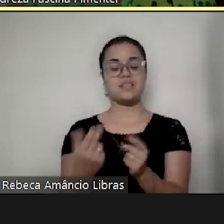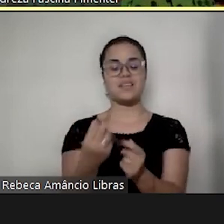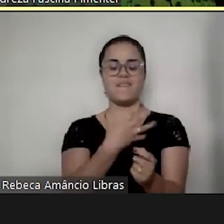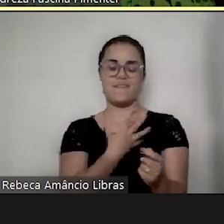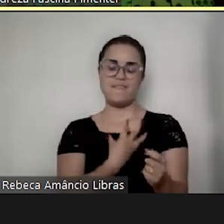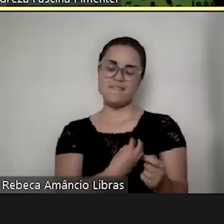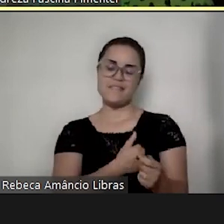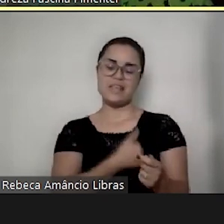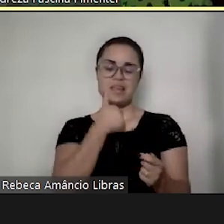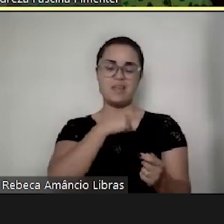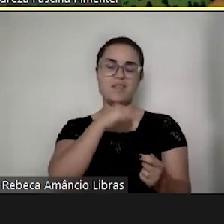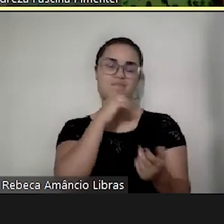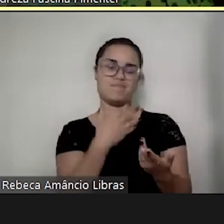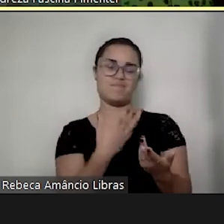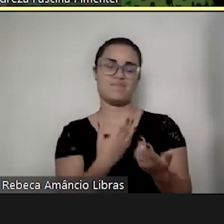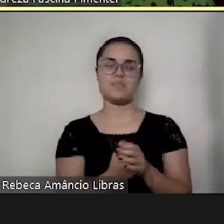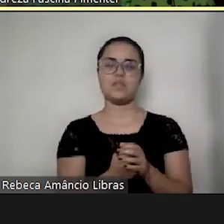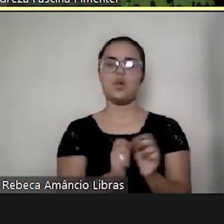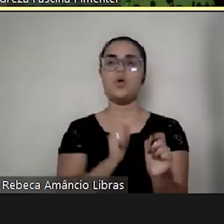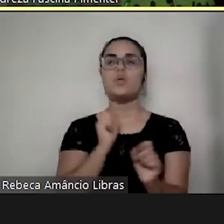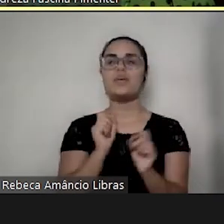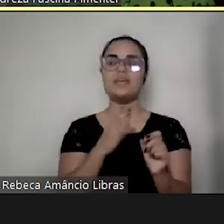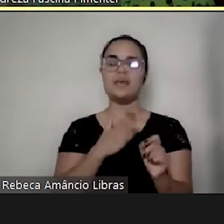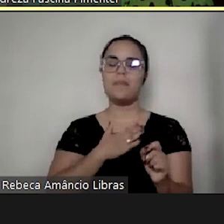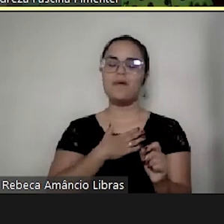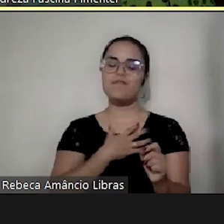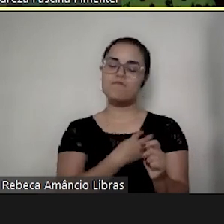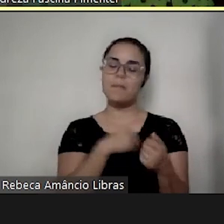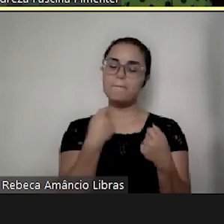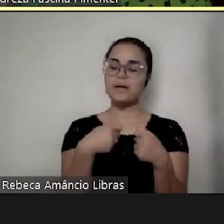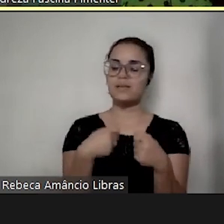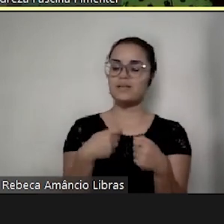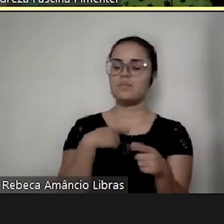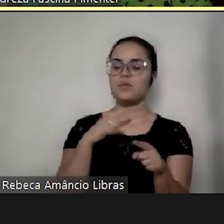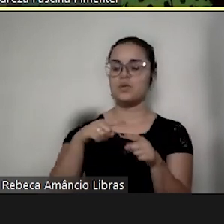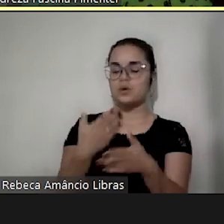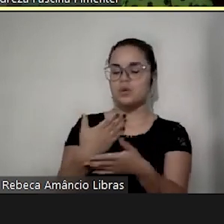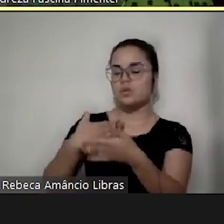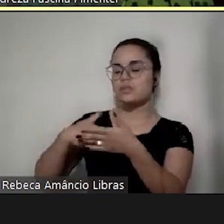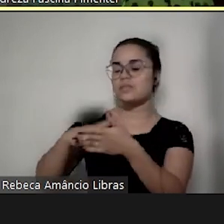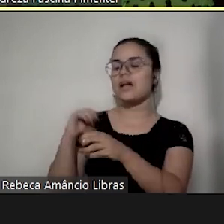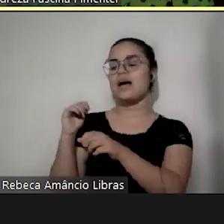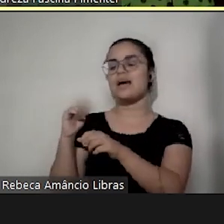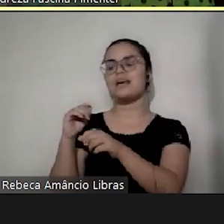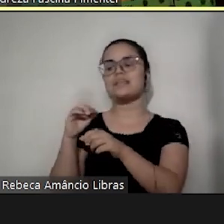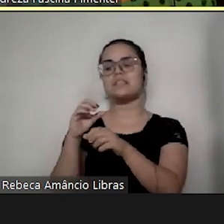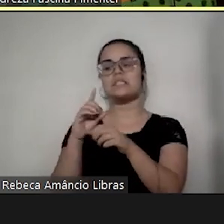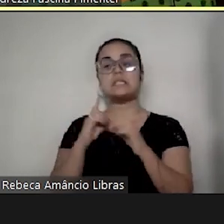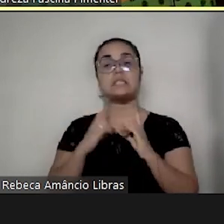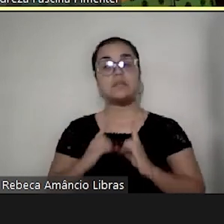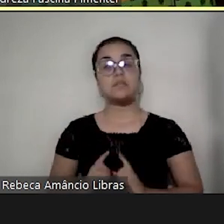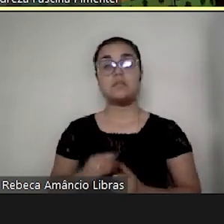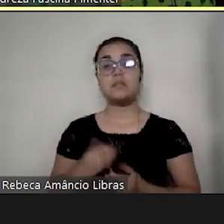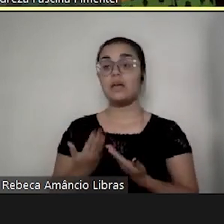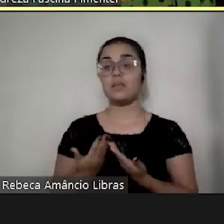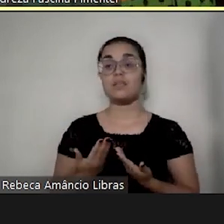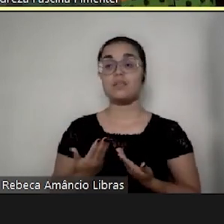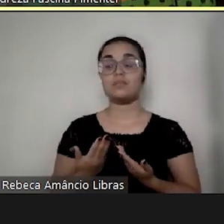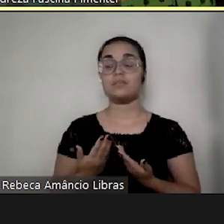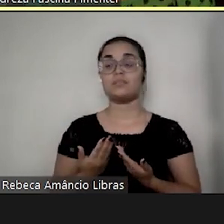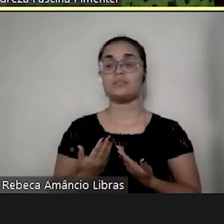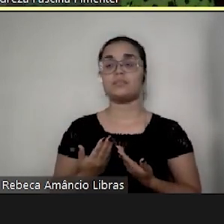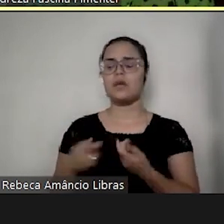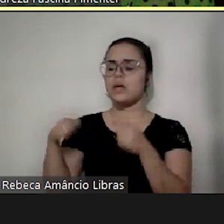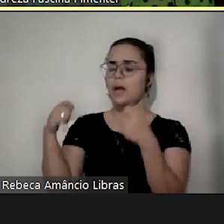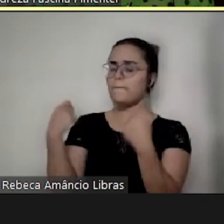Que necessidades o meu filho tem ali, por trás da síndrome de Down? Ele precisa ser